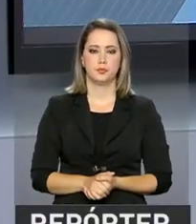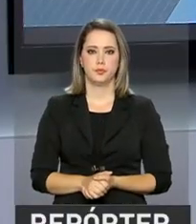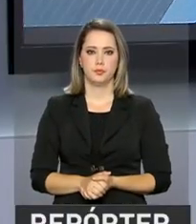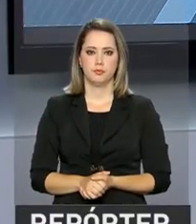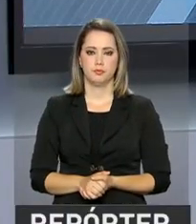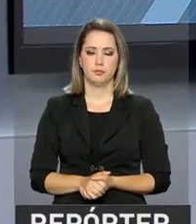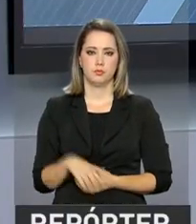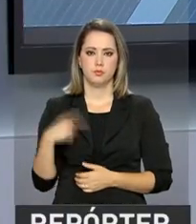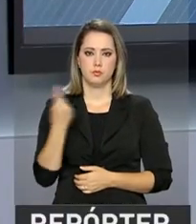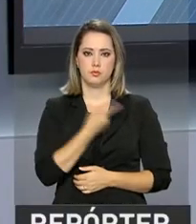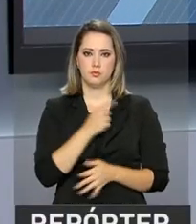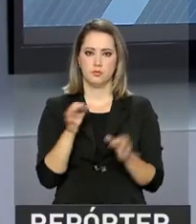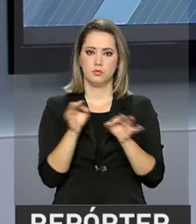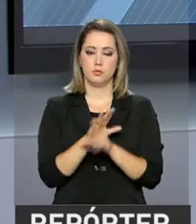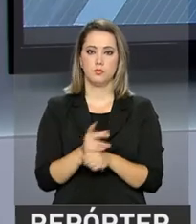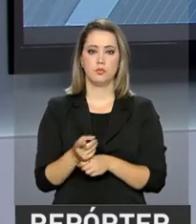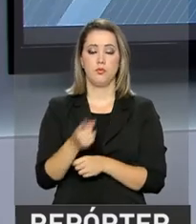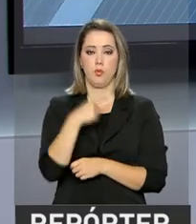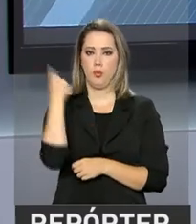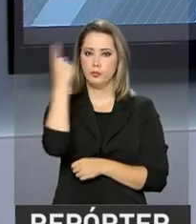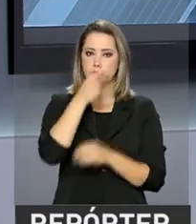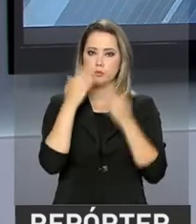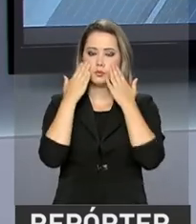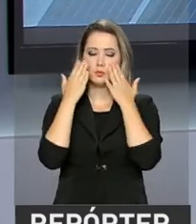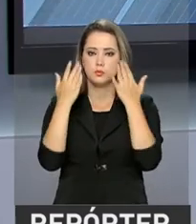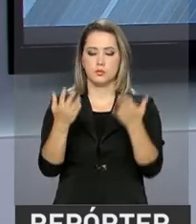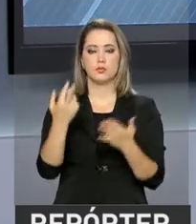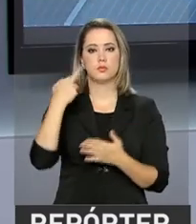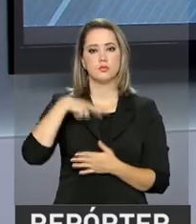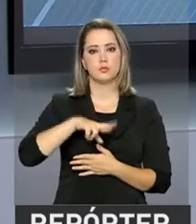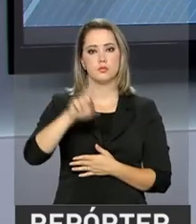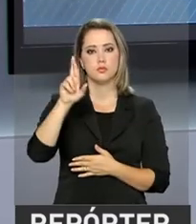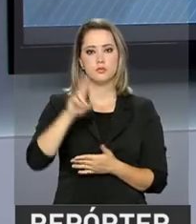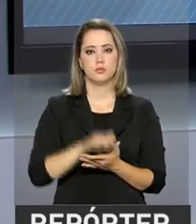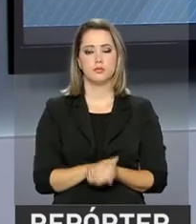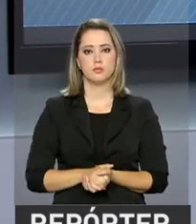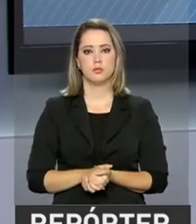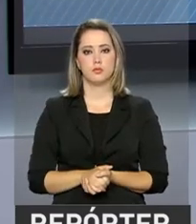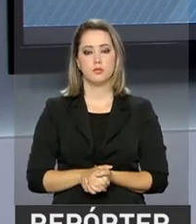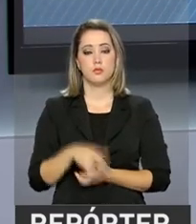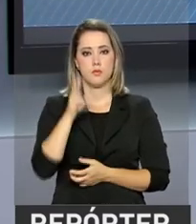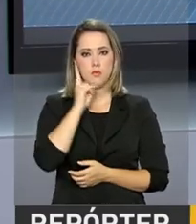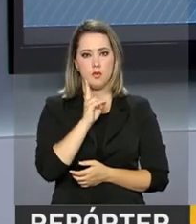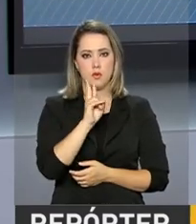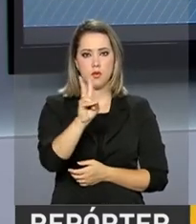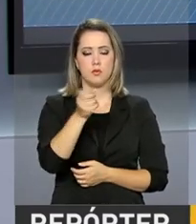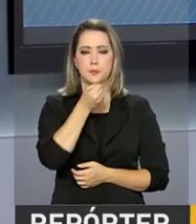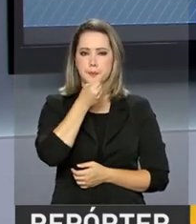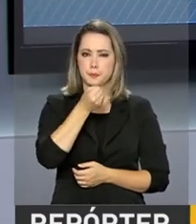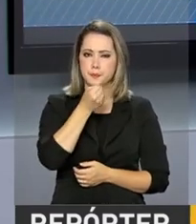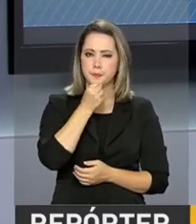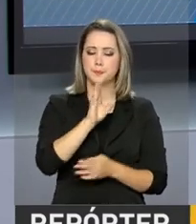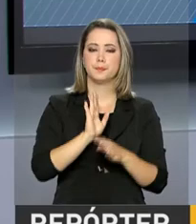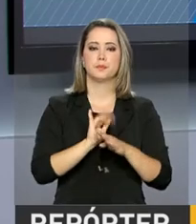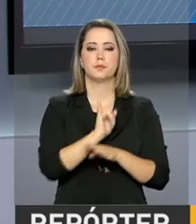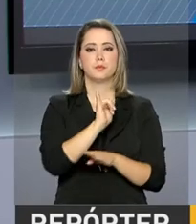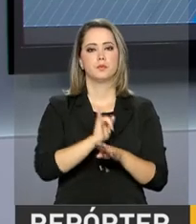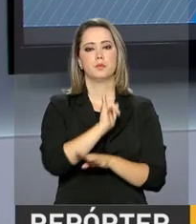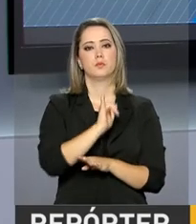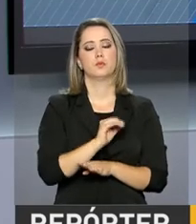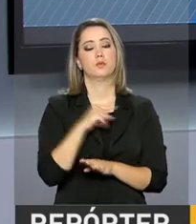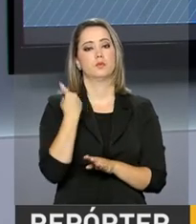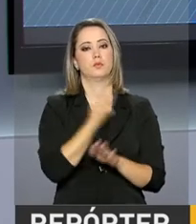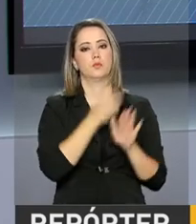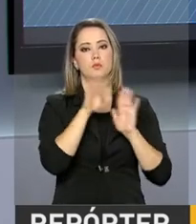Nós ficamos por aqui e voltaremos em uma hora na próxima edição do Repórter NBR. Você pode rever as reportagens no YouTube.